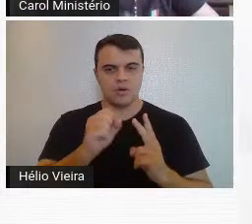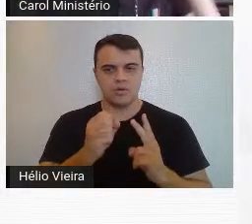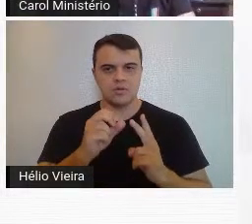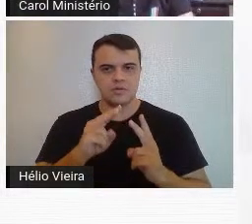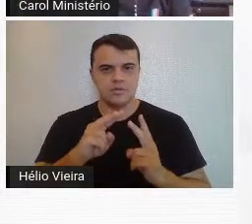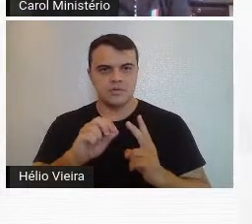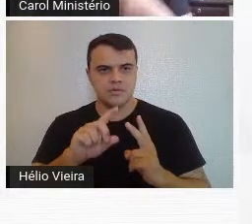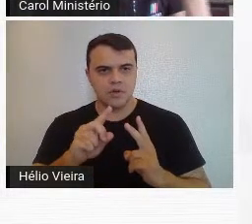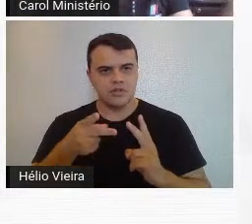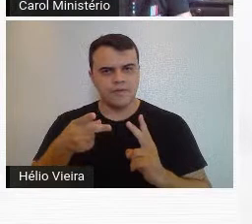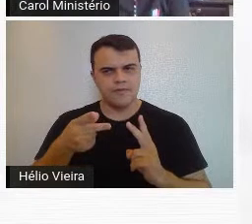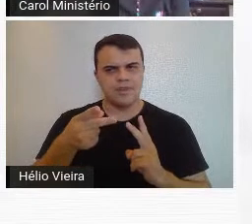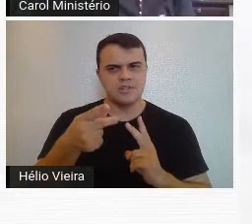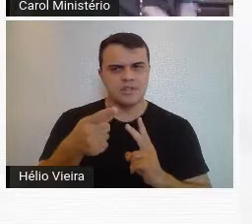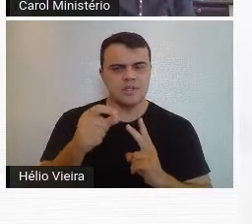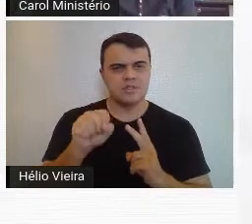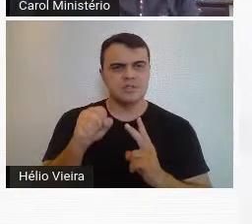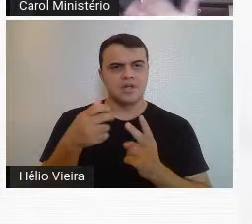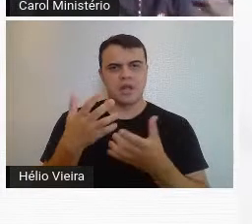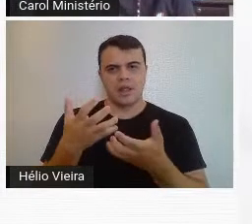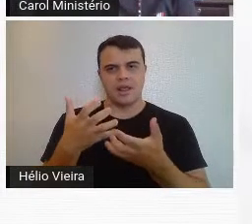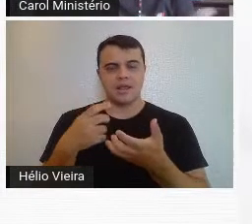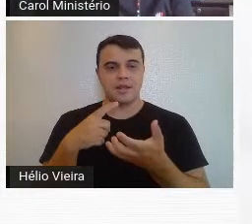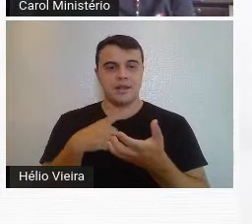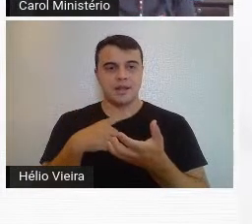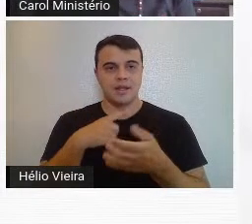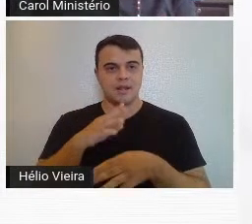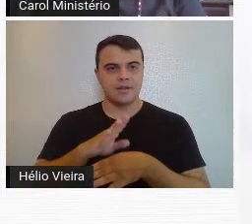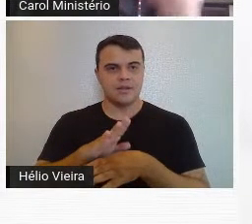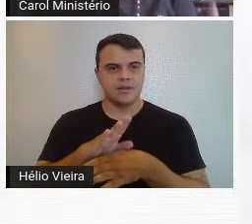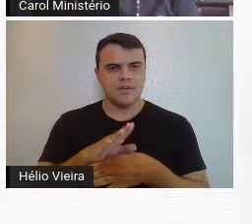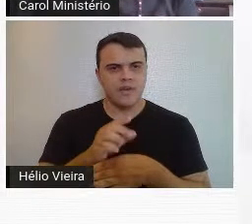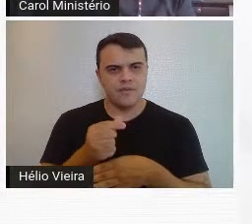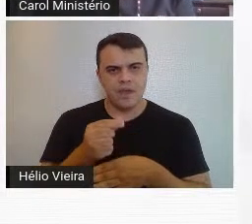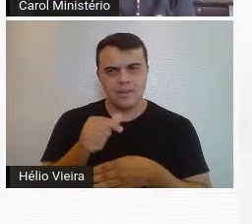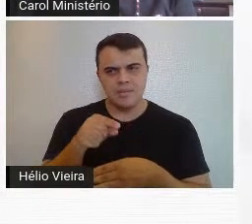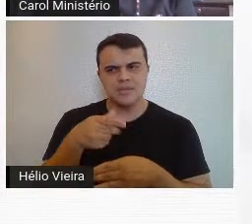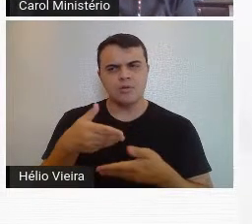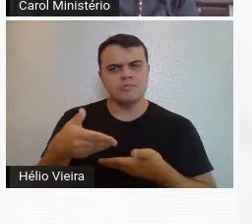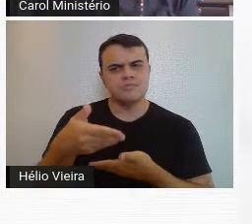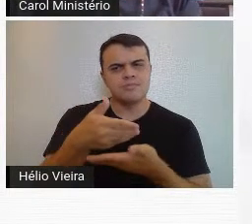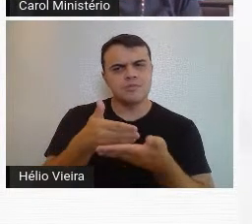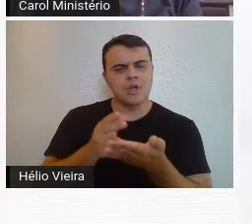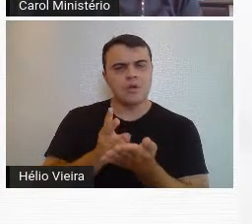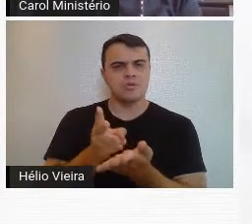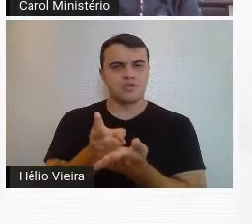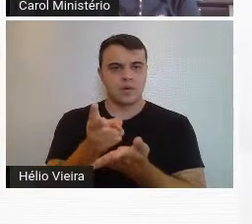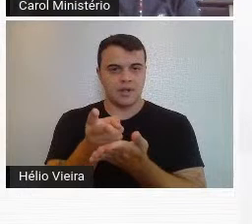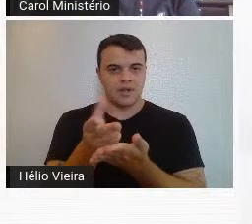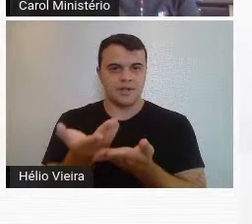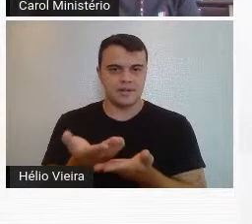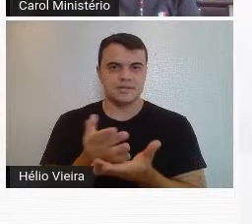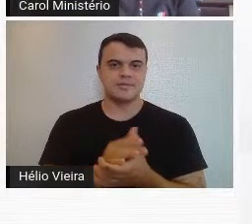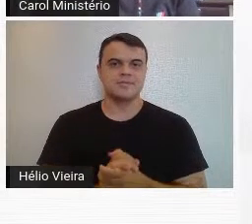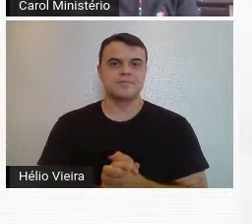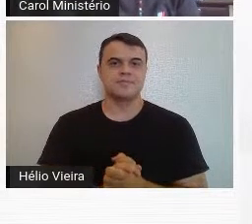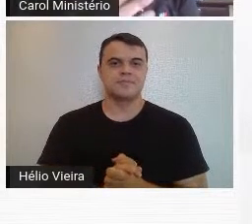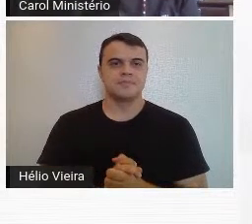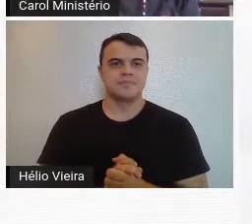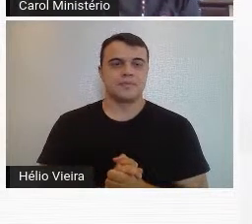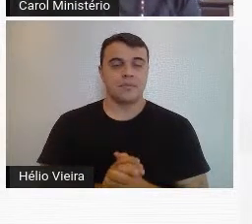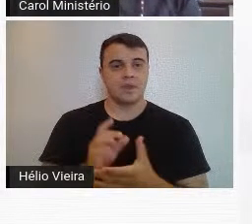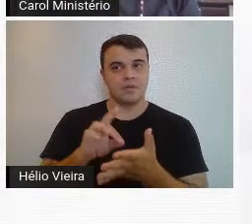revista, vendia, levantar, contribuía verbas para a revista continuar acontecendo. E,